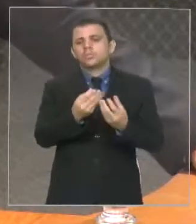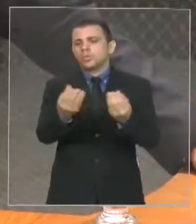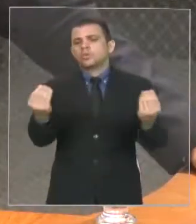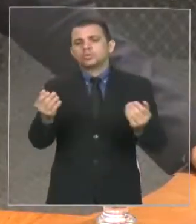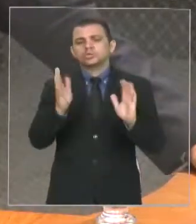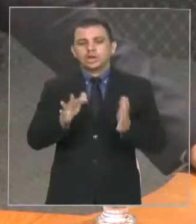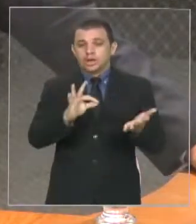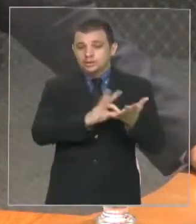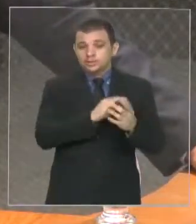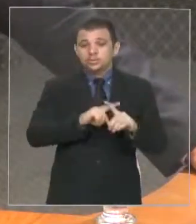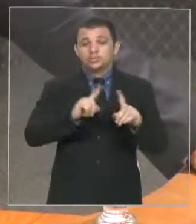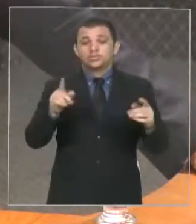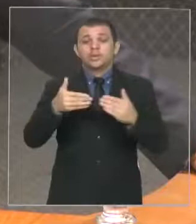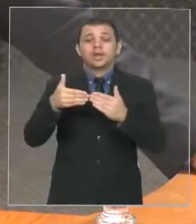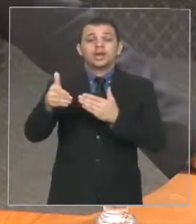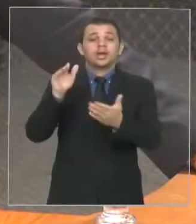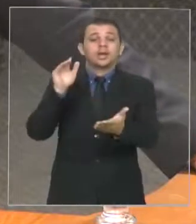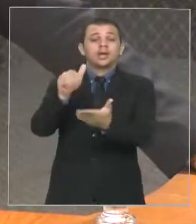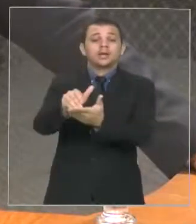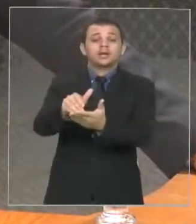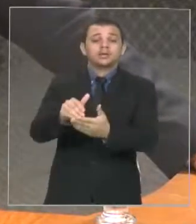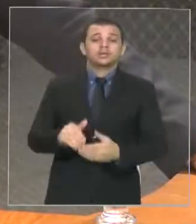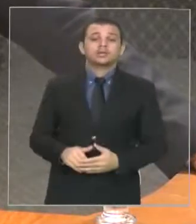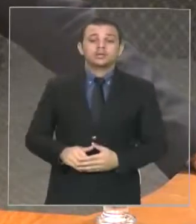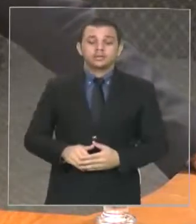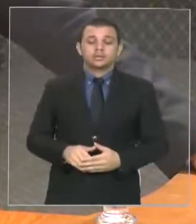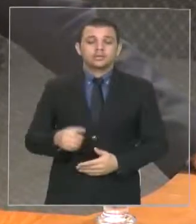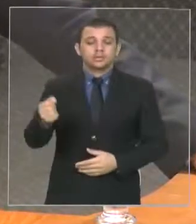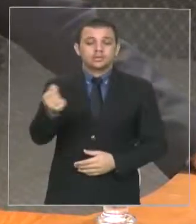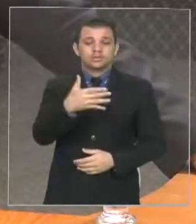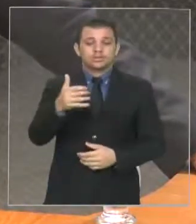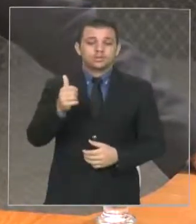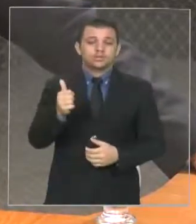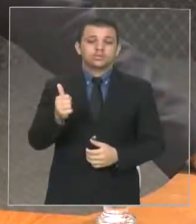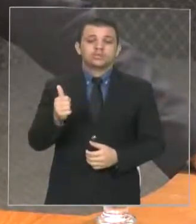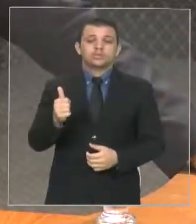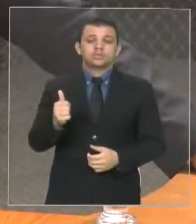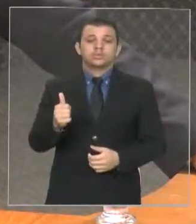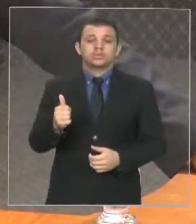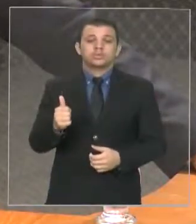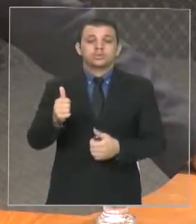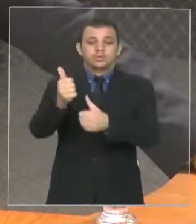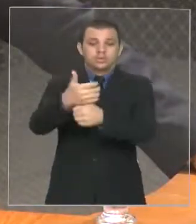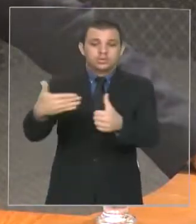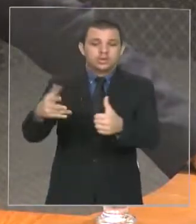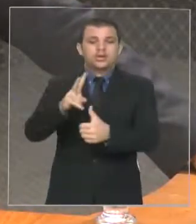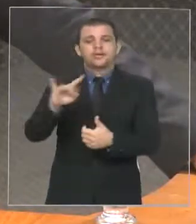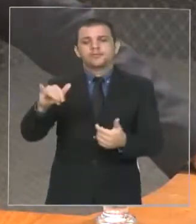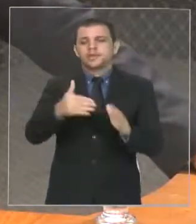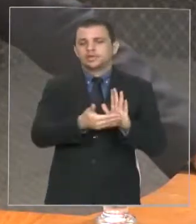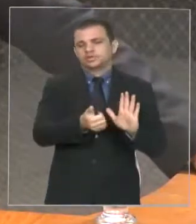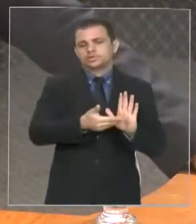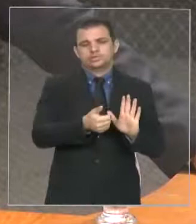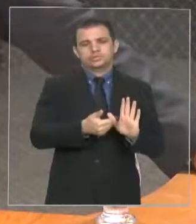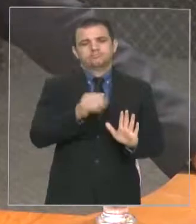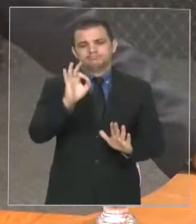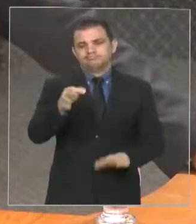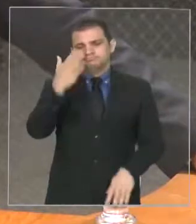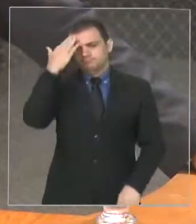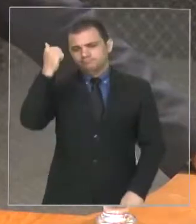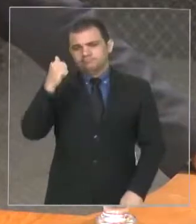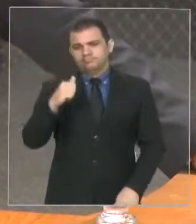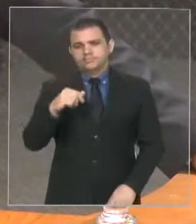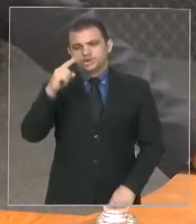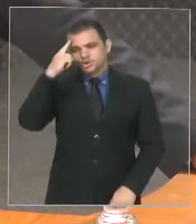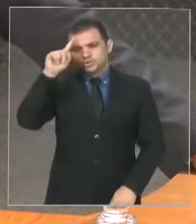retirá-las até o início da nova área da nossa legislativa a